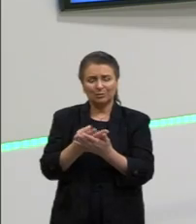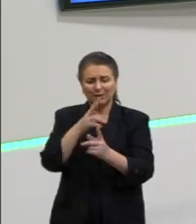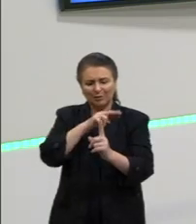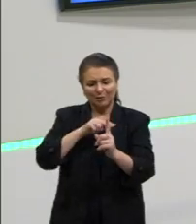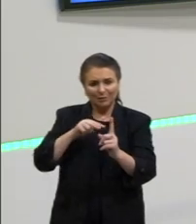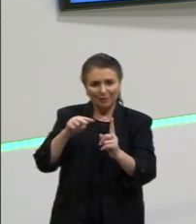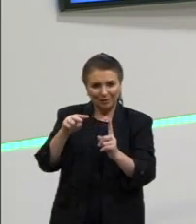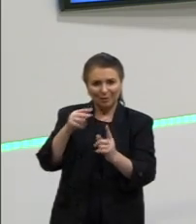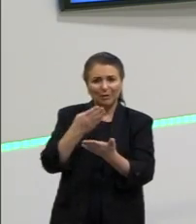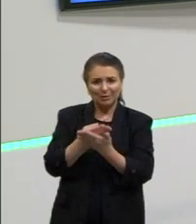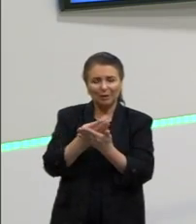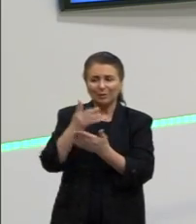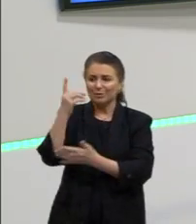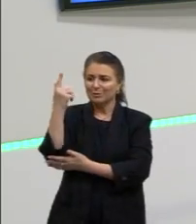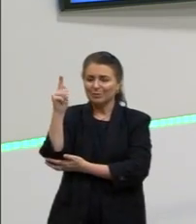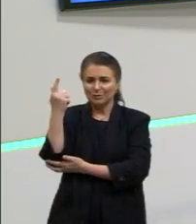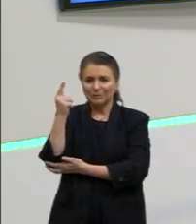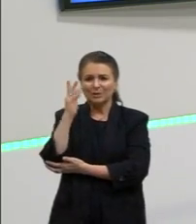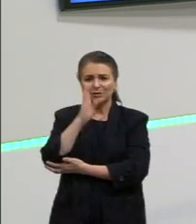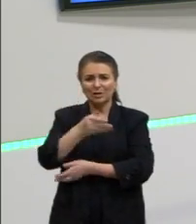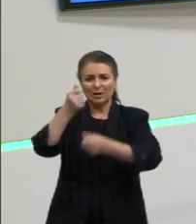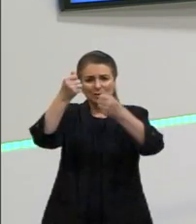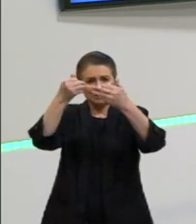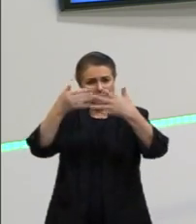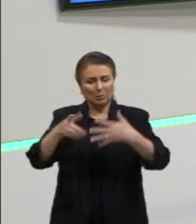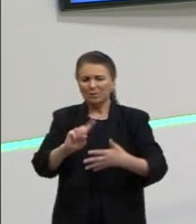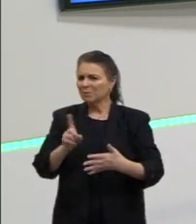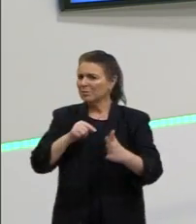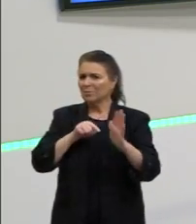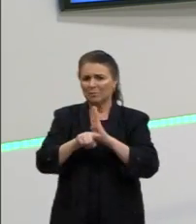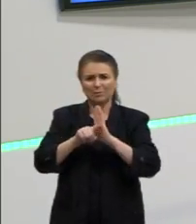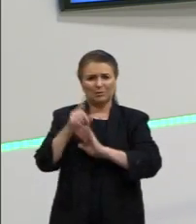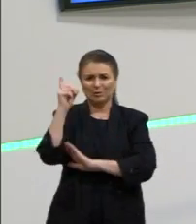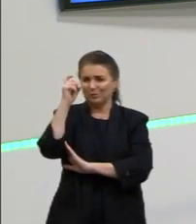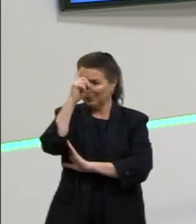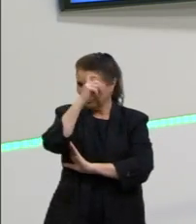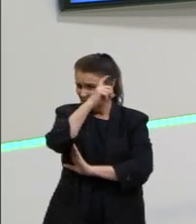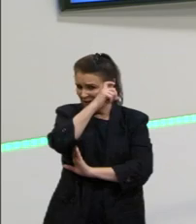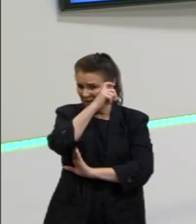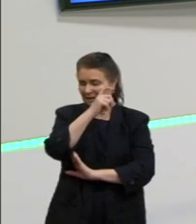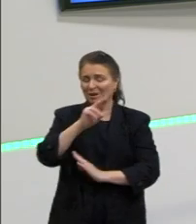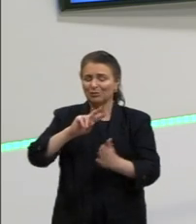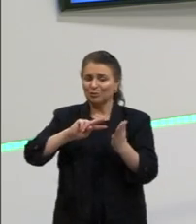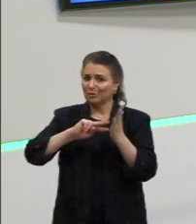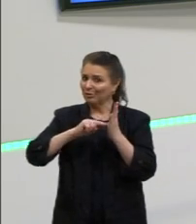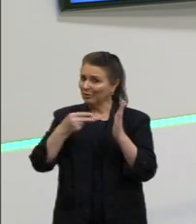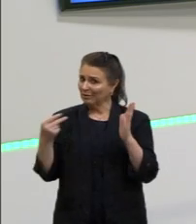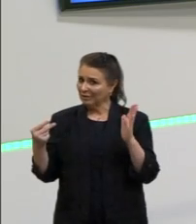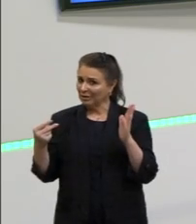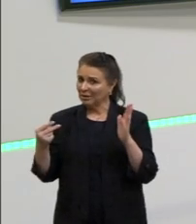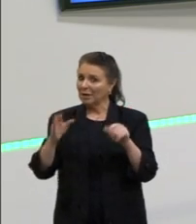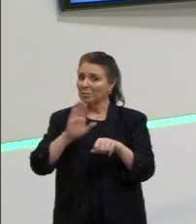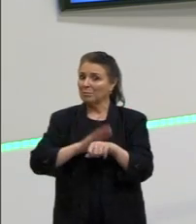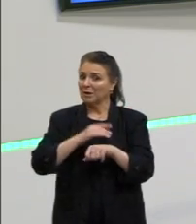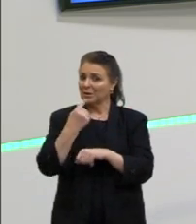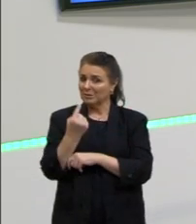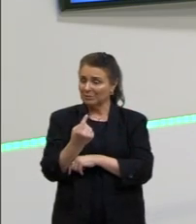aula. Não são questões difíceis de nós conseguirmos interpretar. Vamos ver mais uma questão aqui?